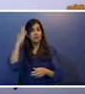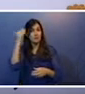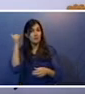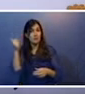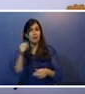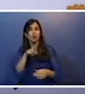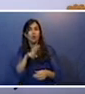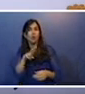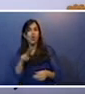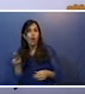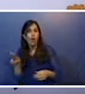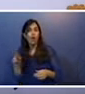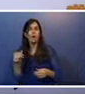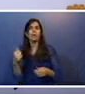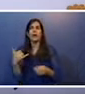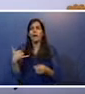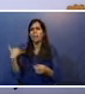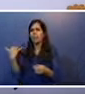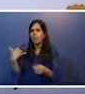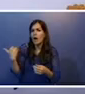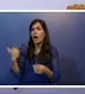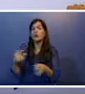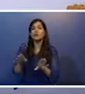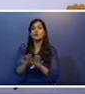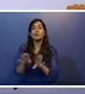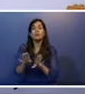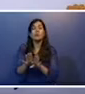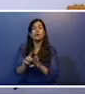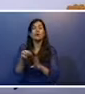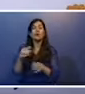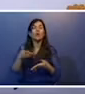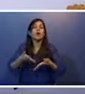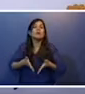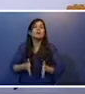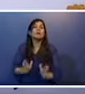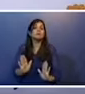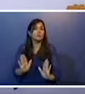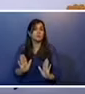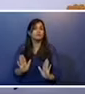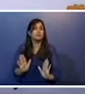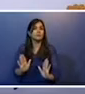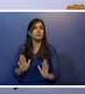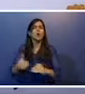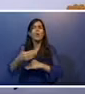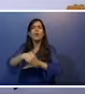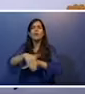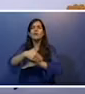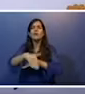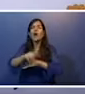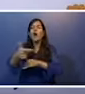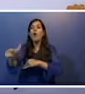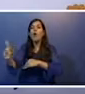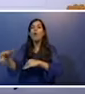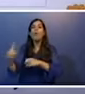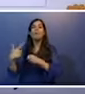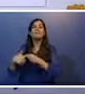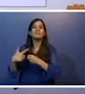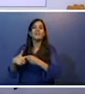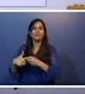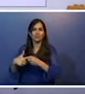nome dele, a idade e o sinal de nascença. O endereço na carteira é de outra cidade.